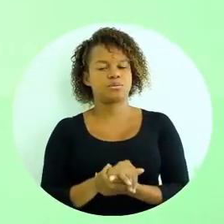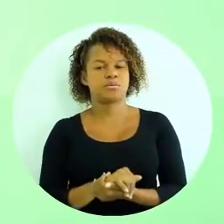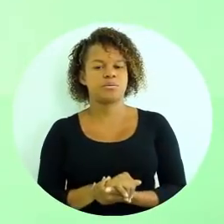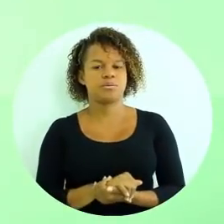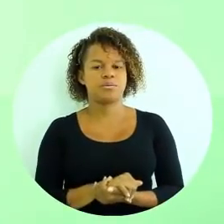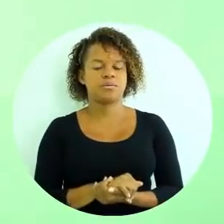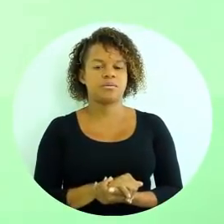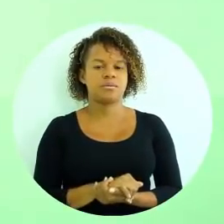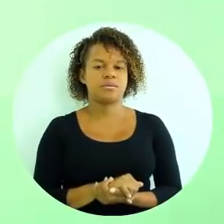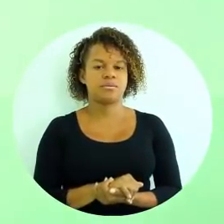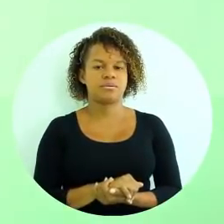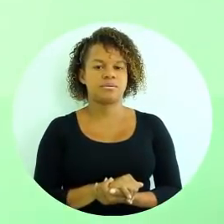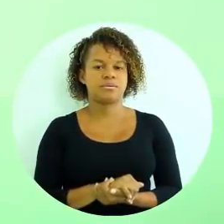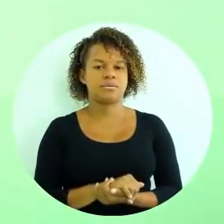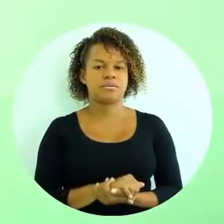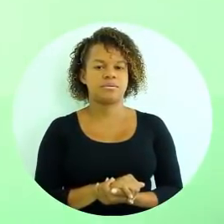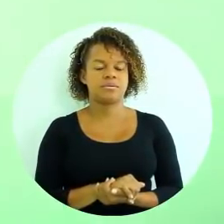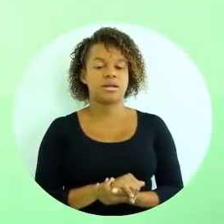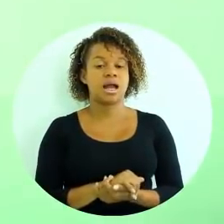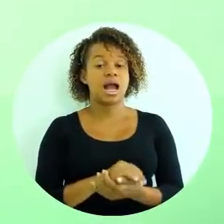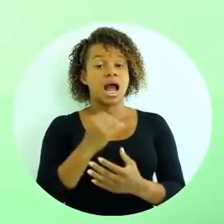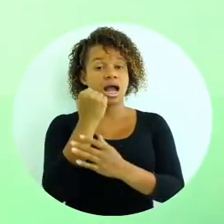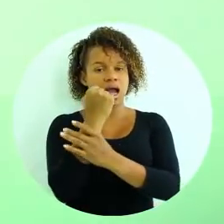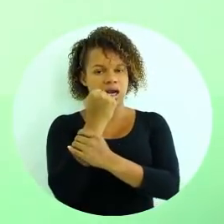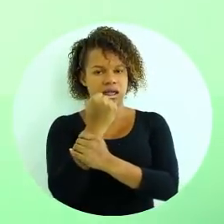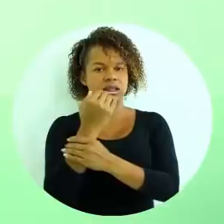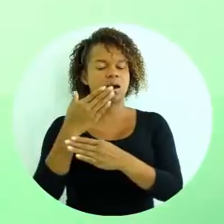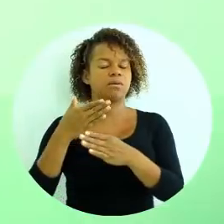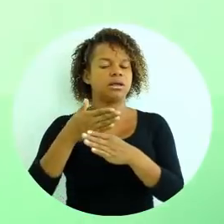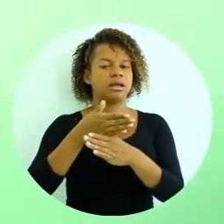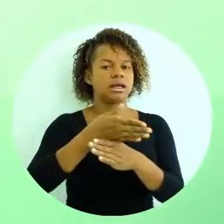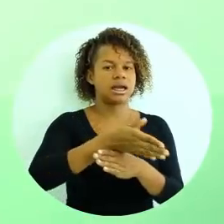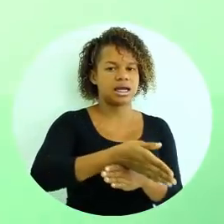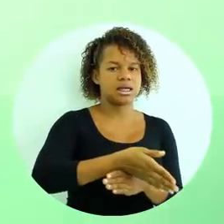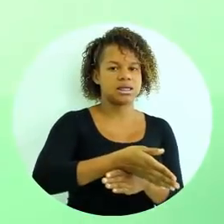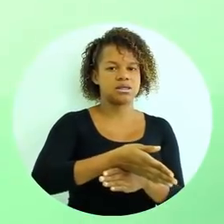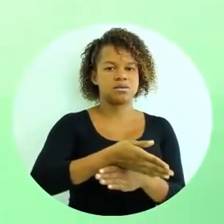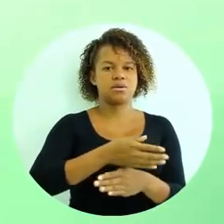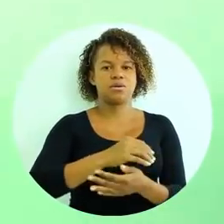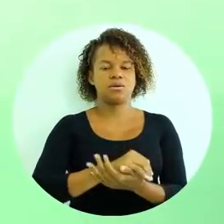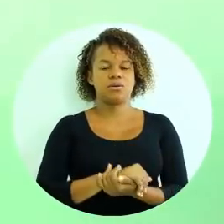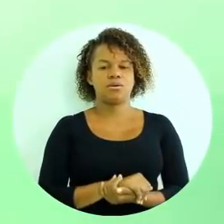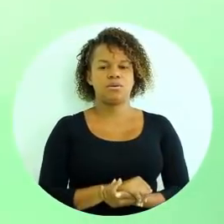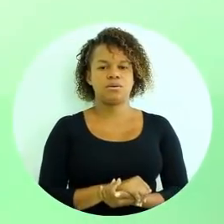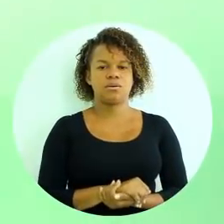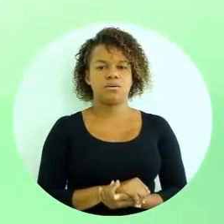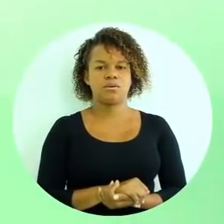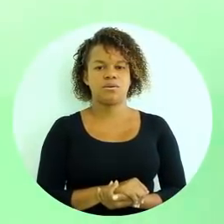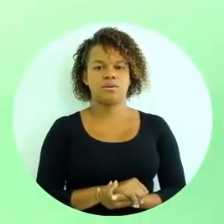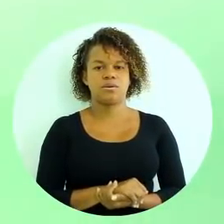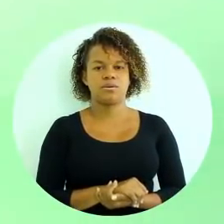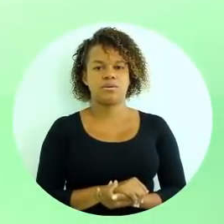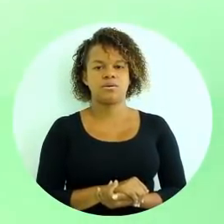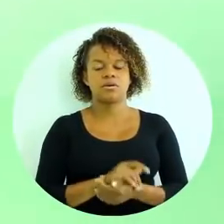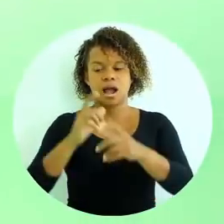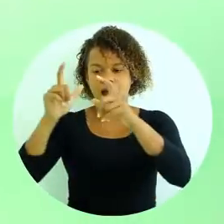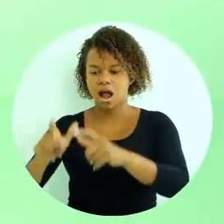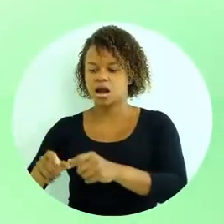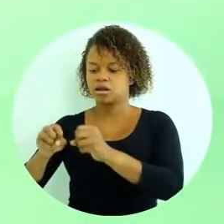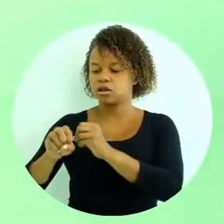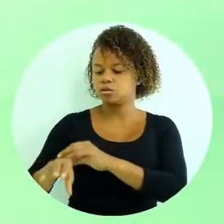ingresso da